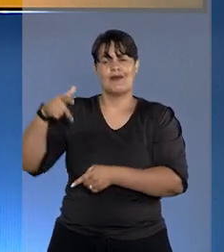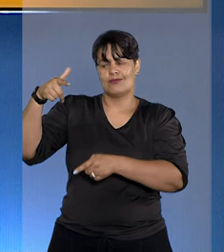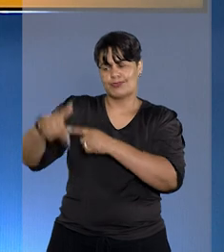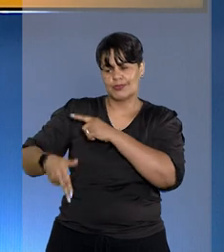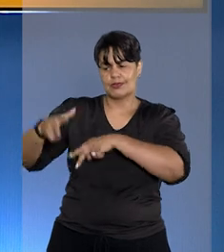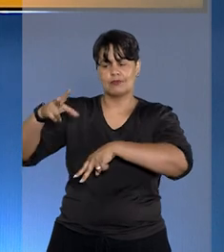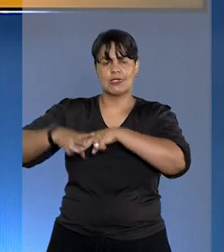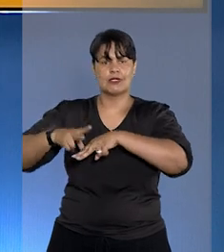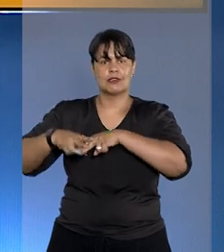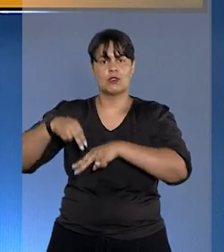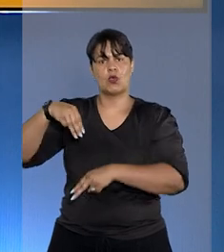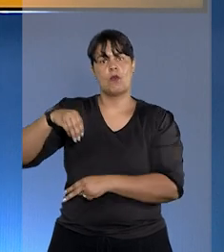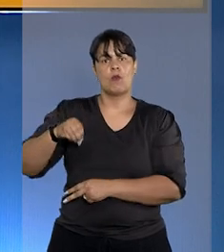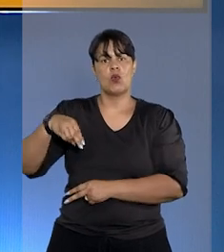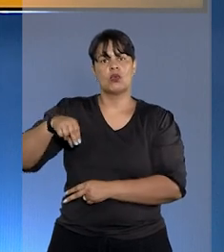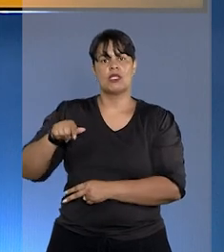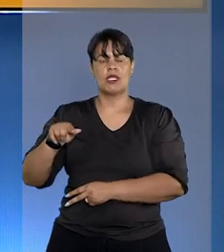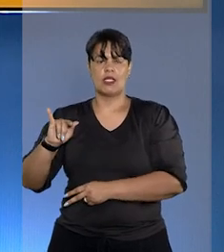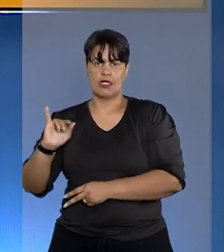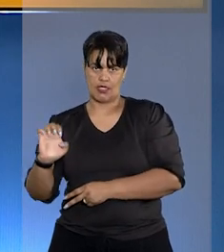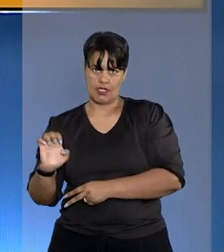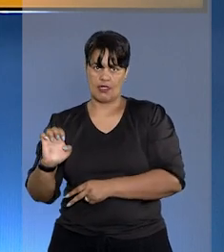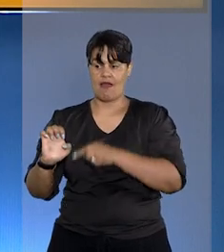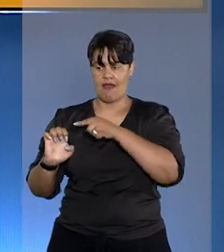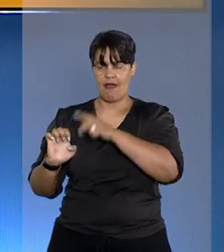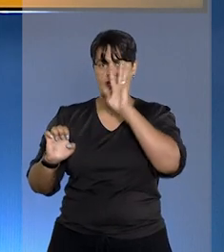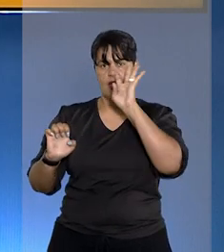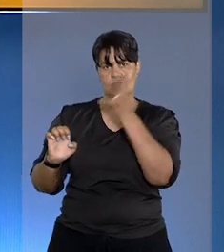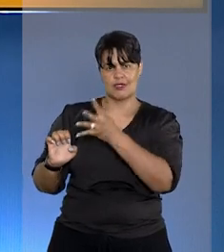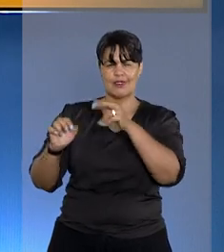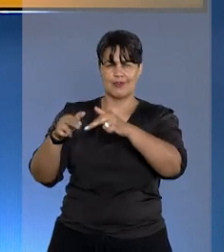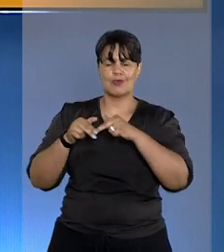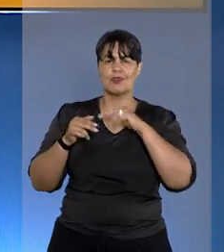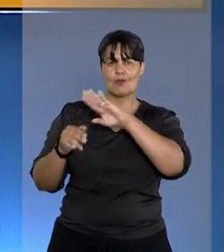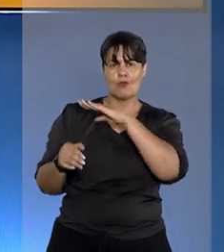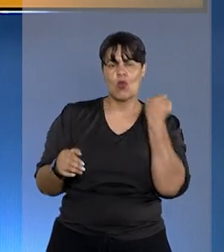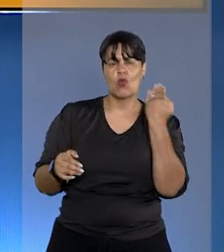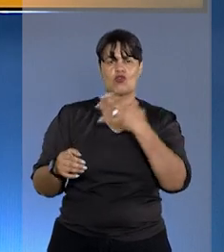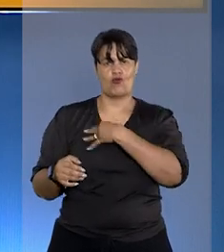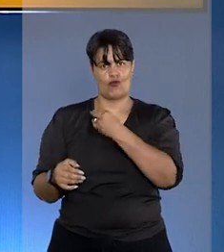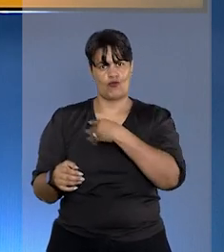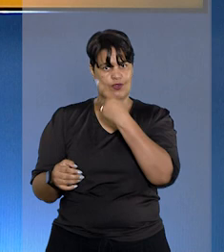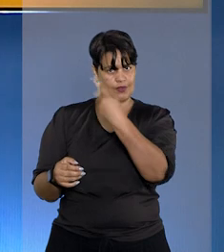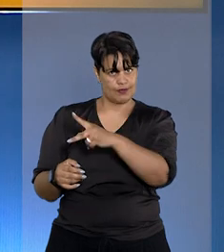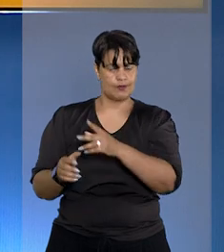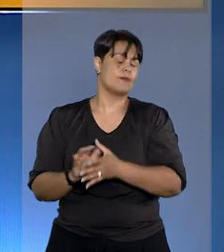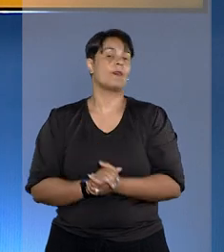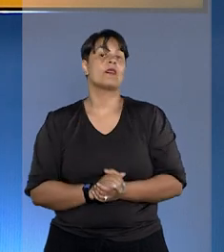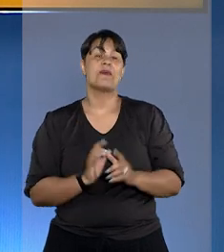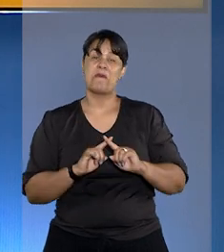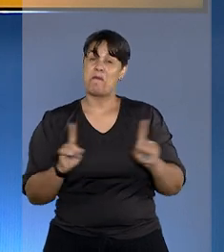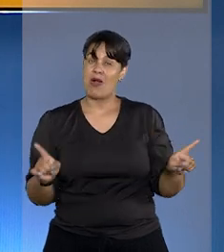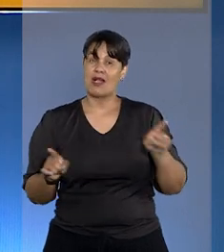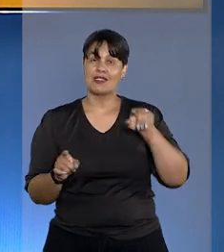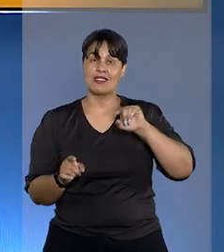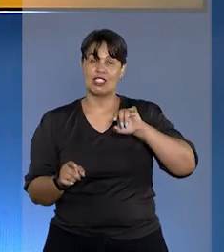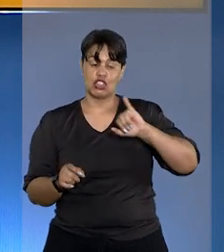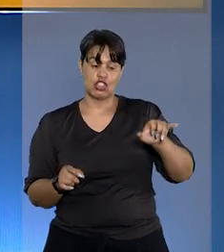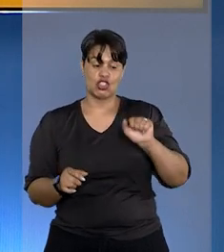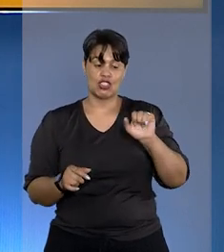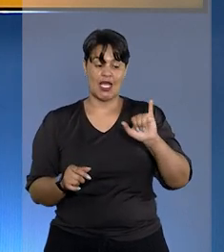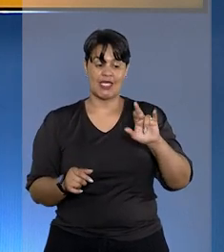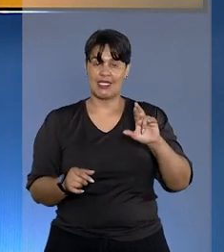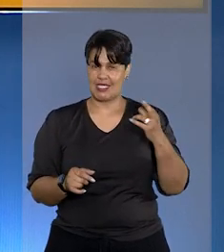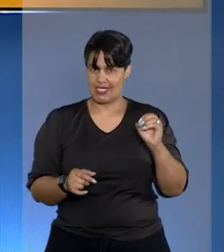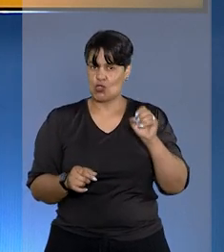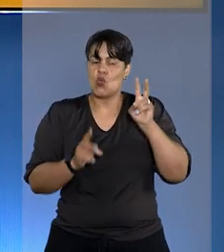prisão preventiva de Monique Medeiros, acusada pela morte do filho Henri Borel. Já a doutor Jairinho vai continuar